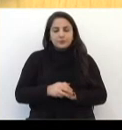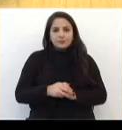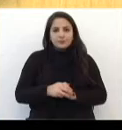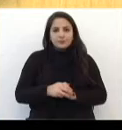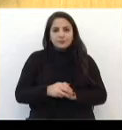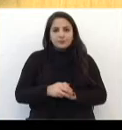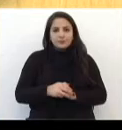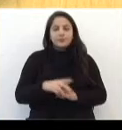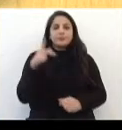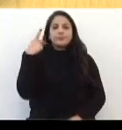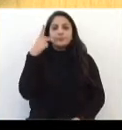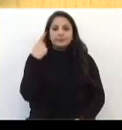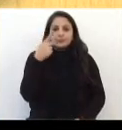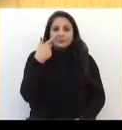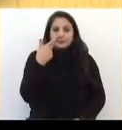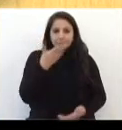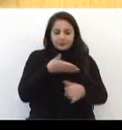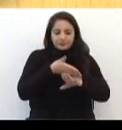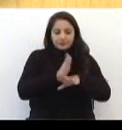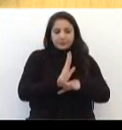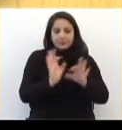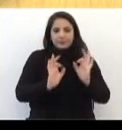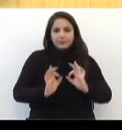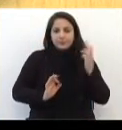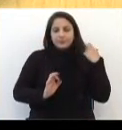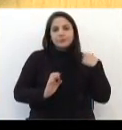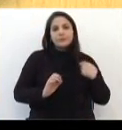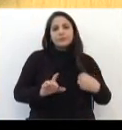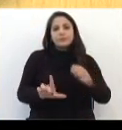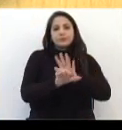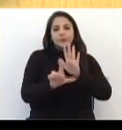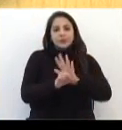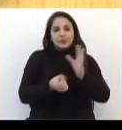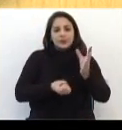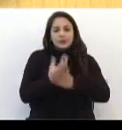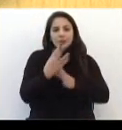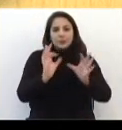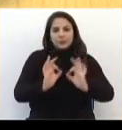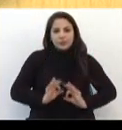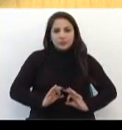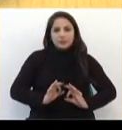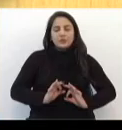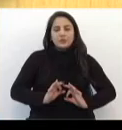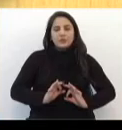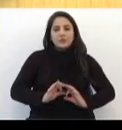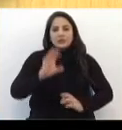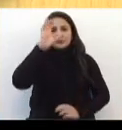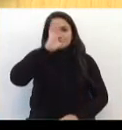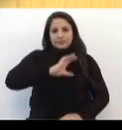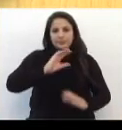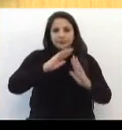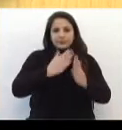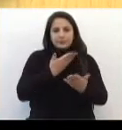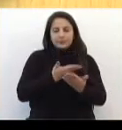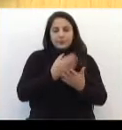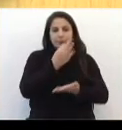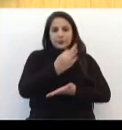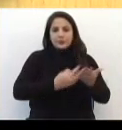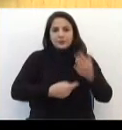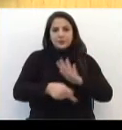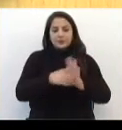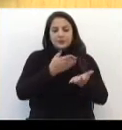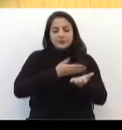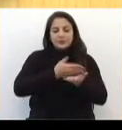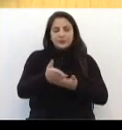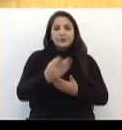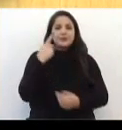Os vereadores aprovaram o projeto de lei que cria o programa Cidadania nas escolas O texto é de iniciativa do